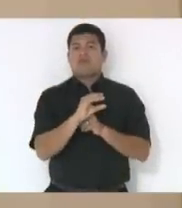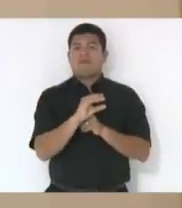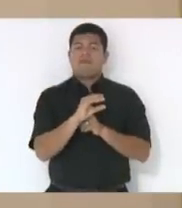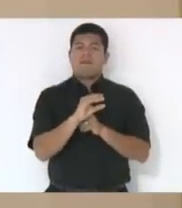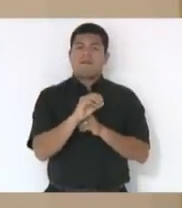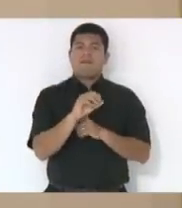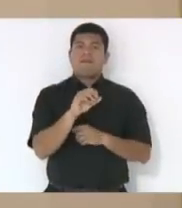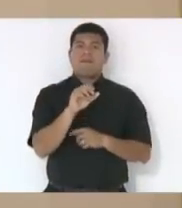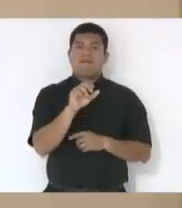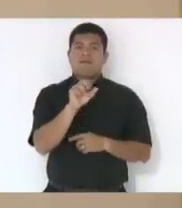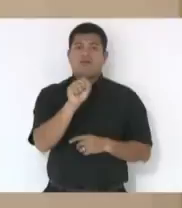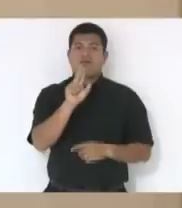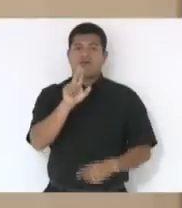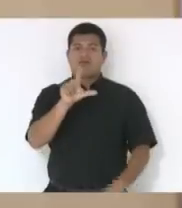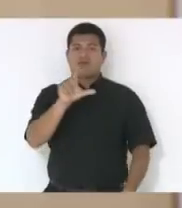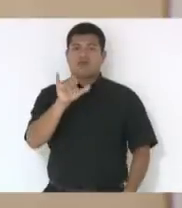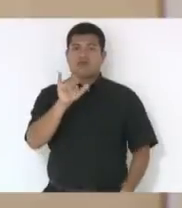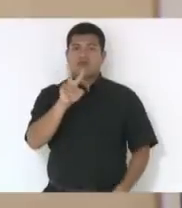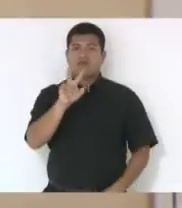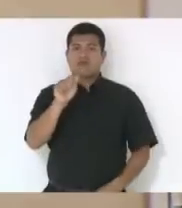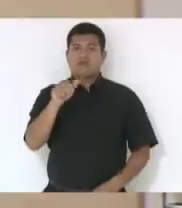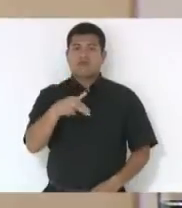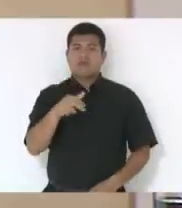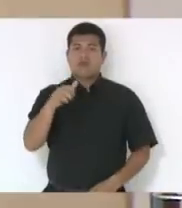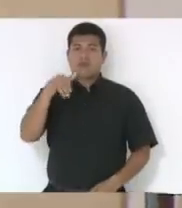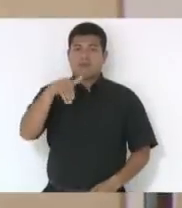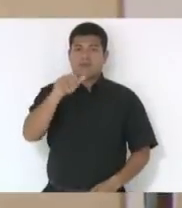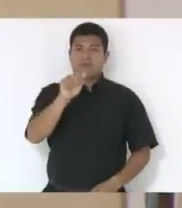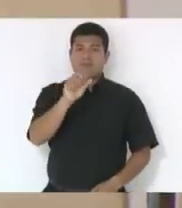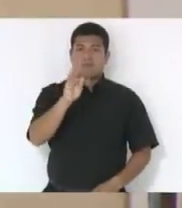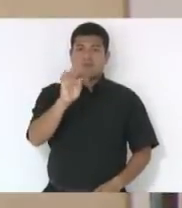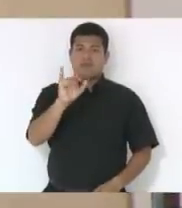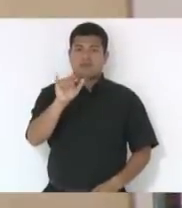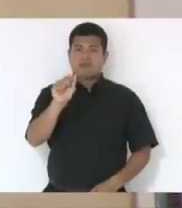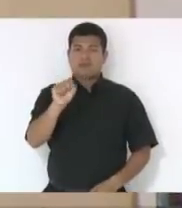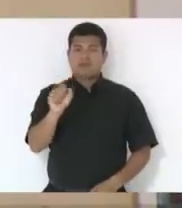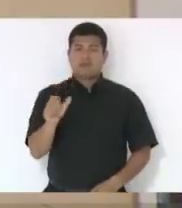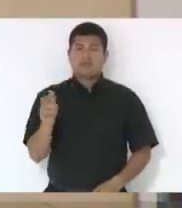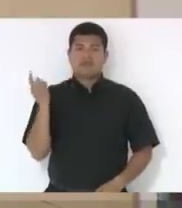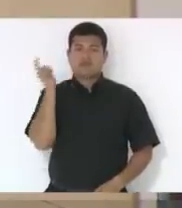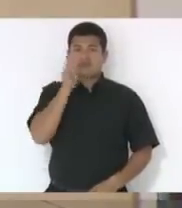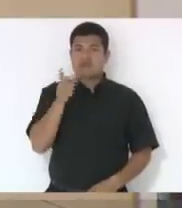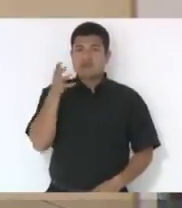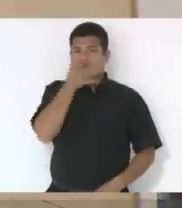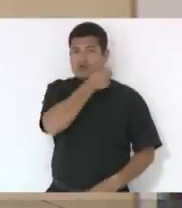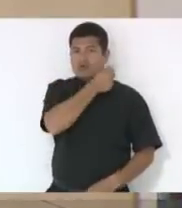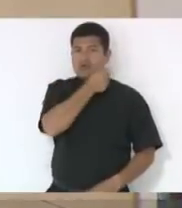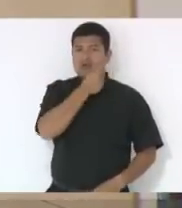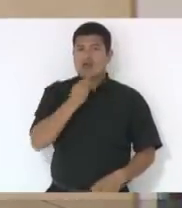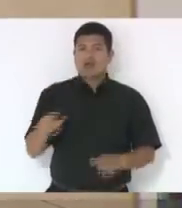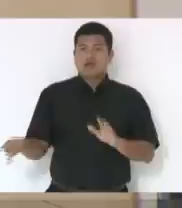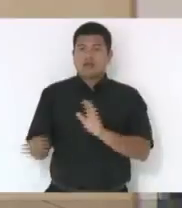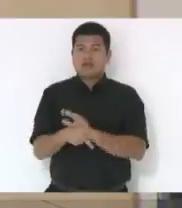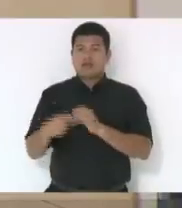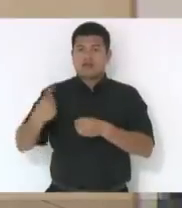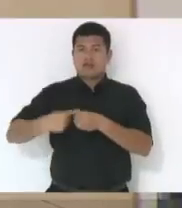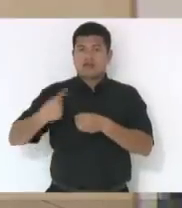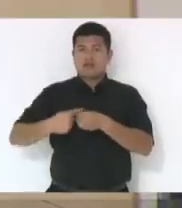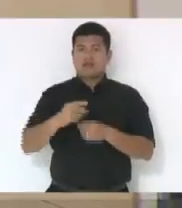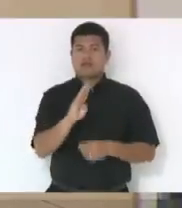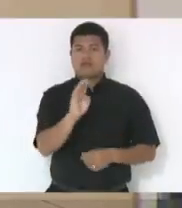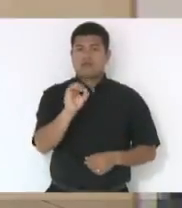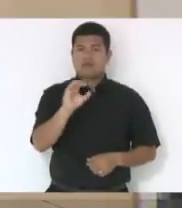Sulivan Ramos dos Santos e Matias Martinelli pelo resgate realizado no município de Bocaina do Sul. Em